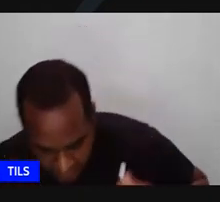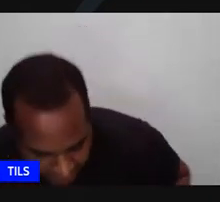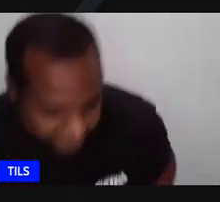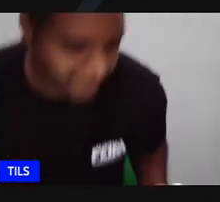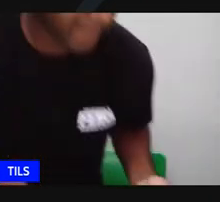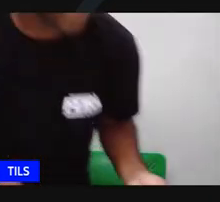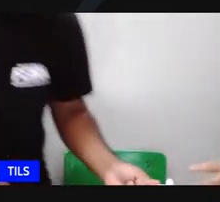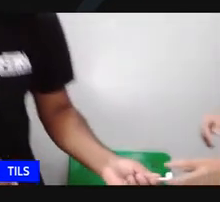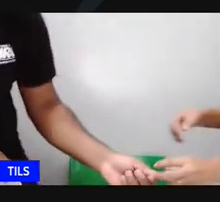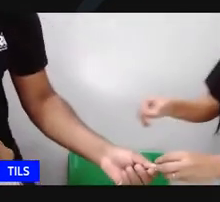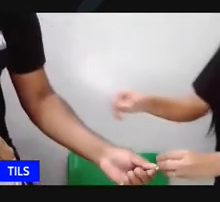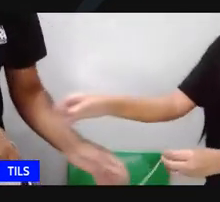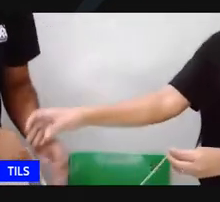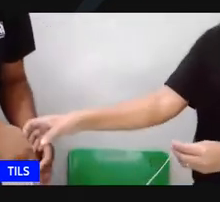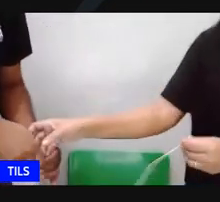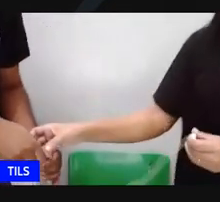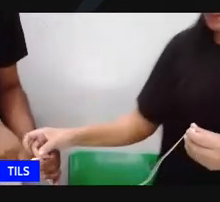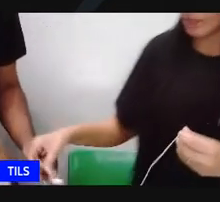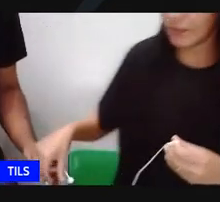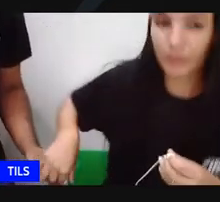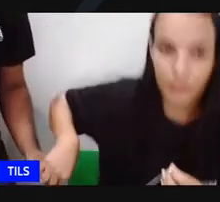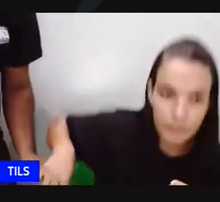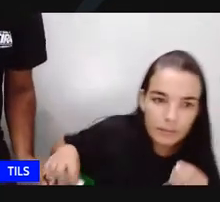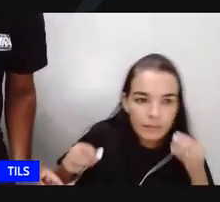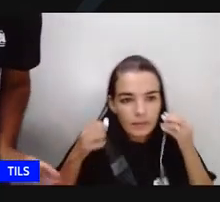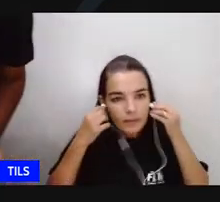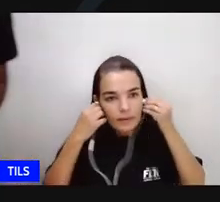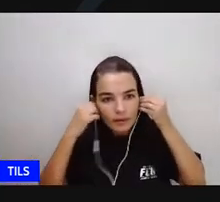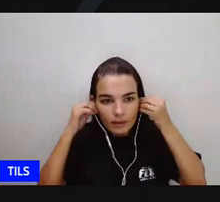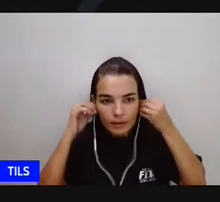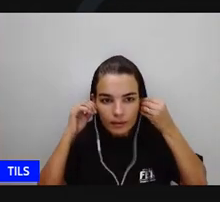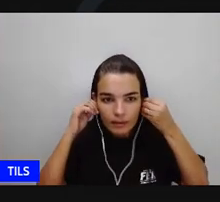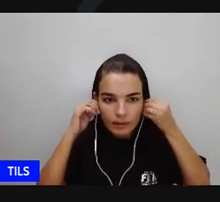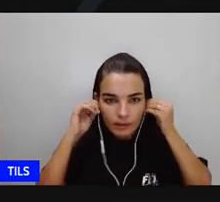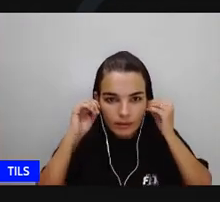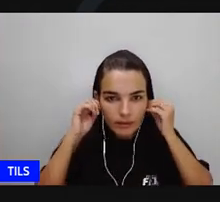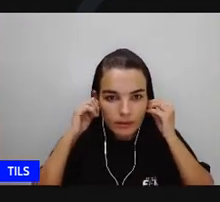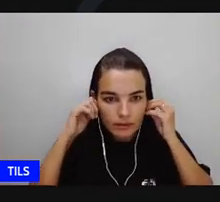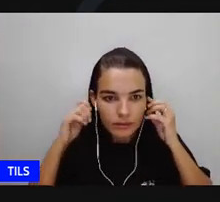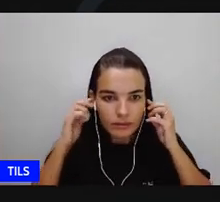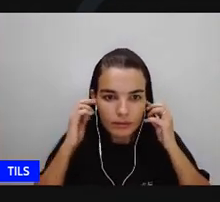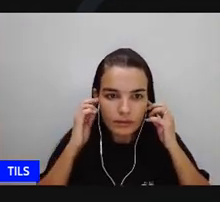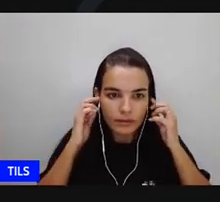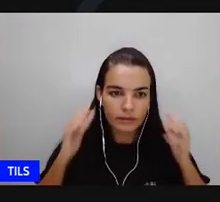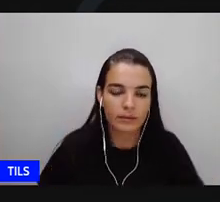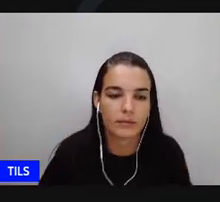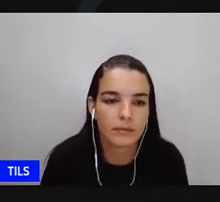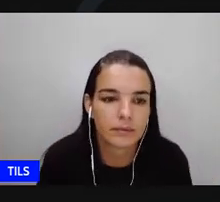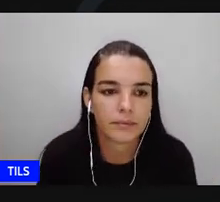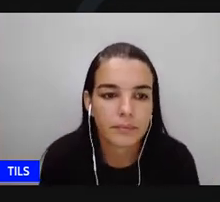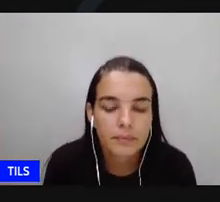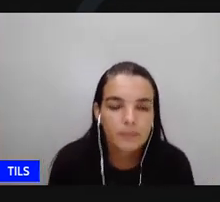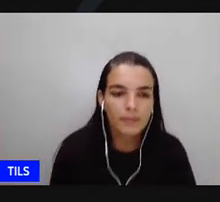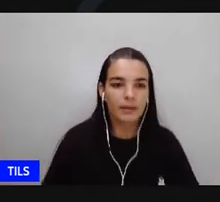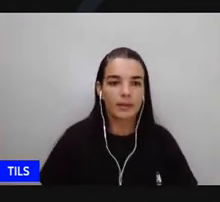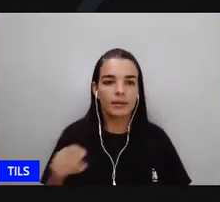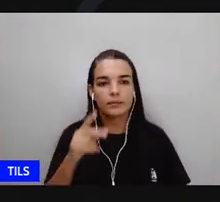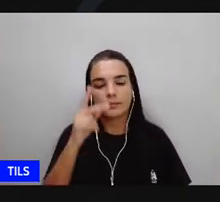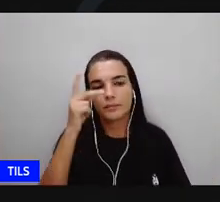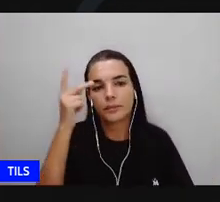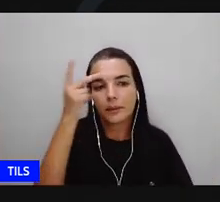causar a decisão na vida dos outros sendo ruim sendo pessoas negativas e ela diz cheguei à conclusão